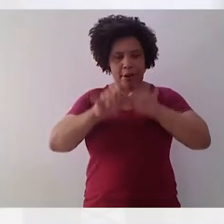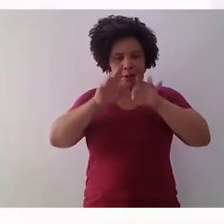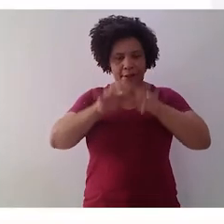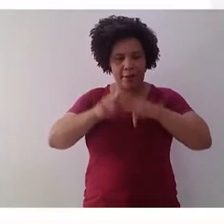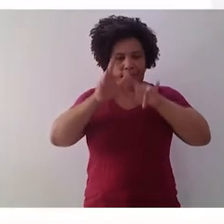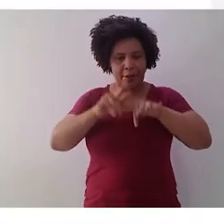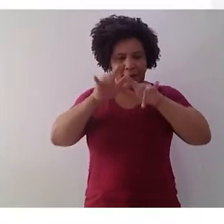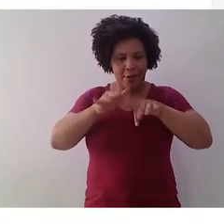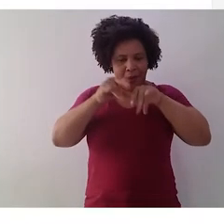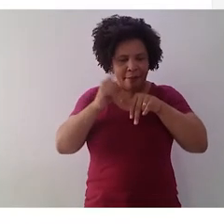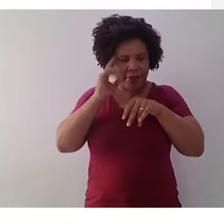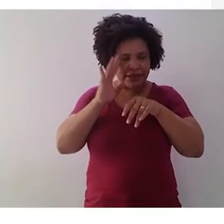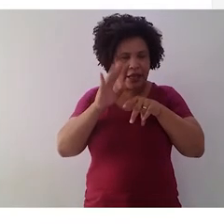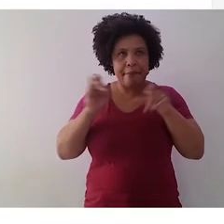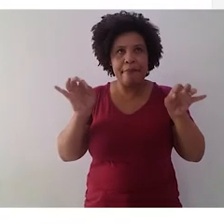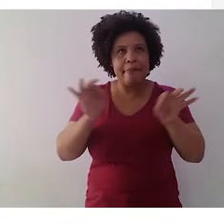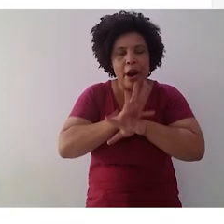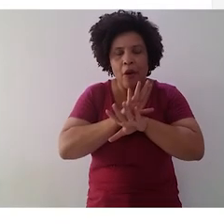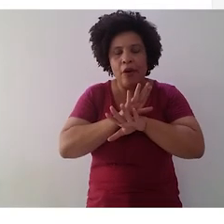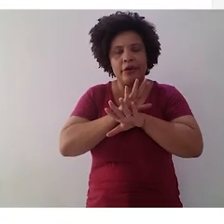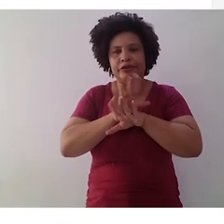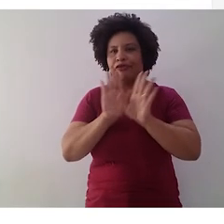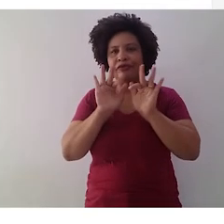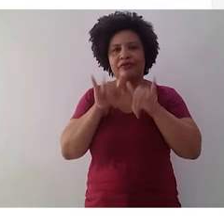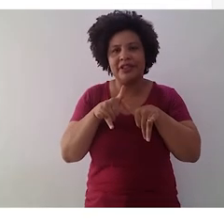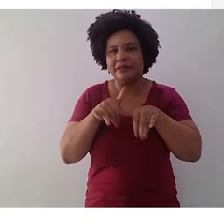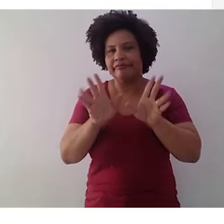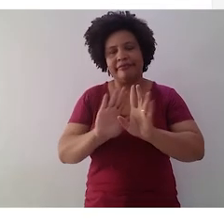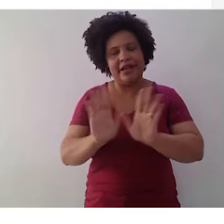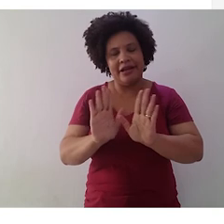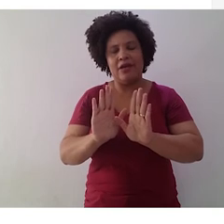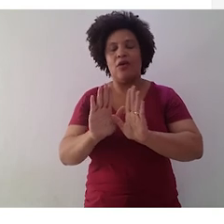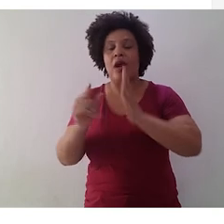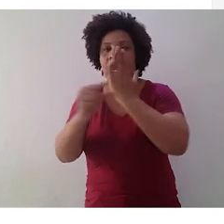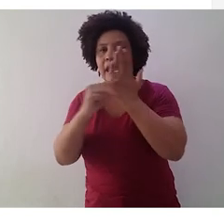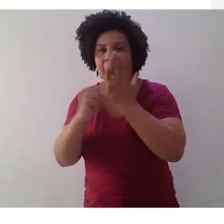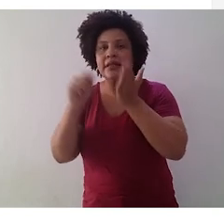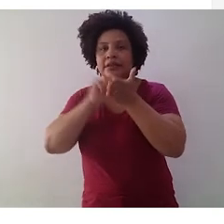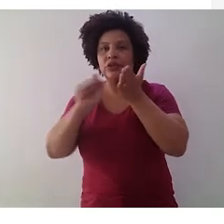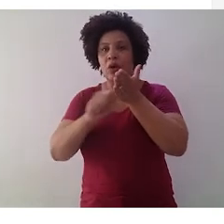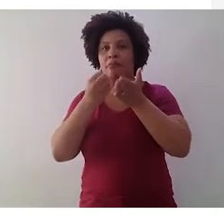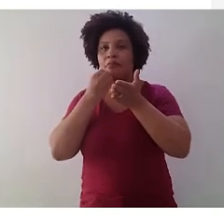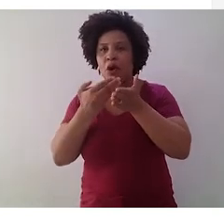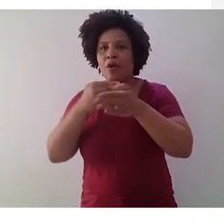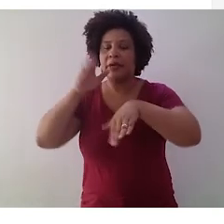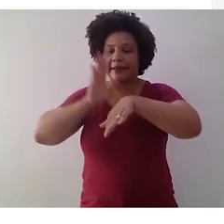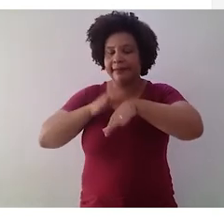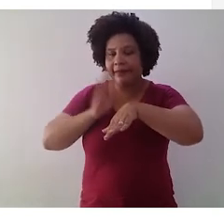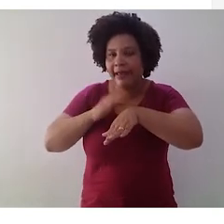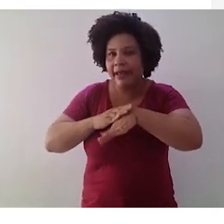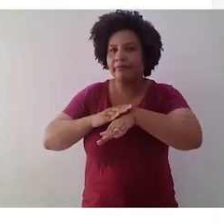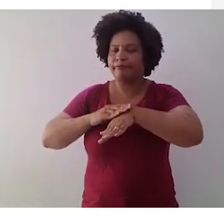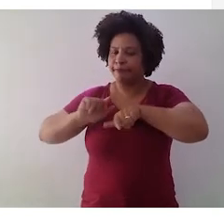tudo o que pensa e aquele texto sair prontinho, finalizado. Um bom escritor, ele gasta tempo, ele investe